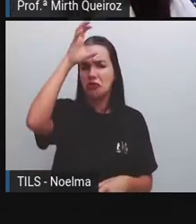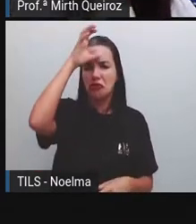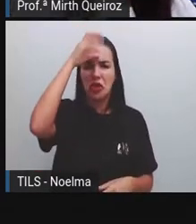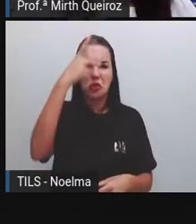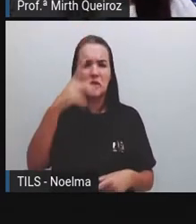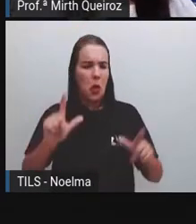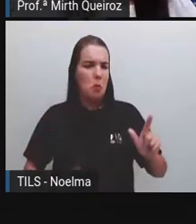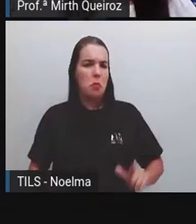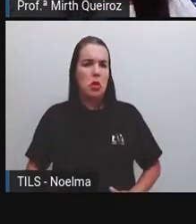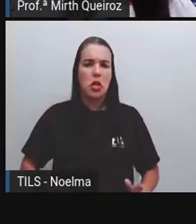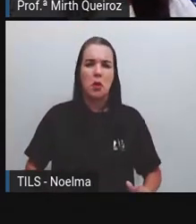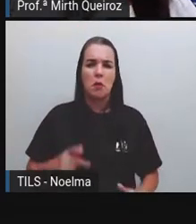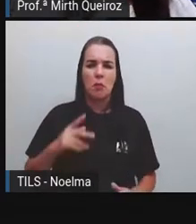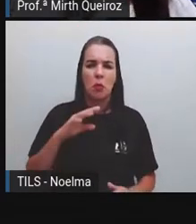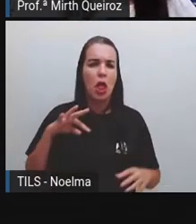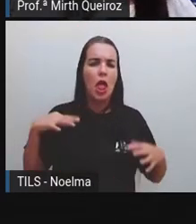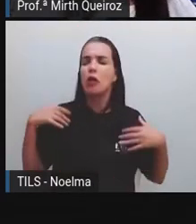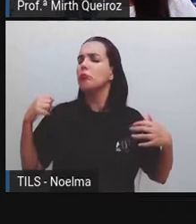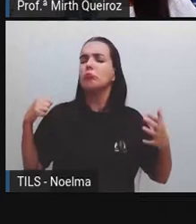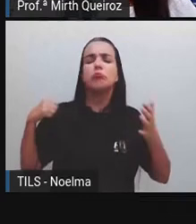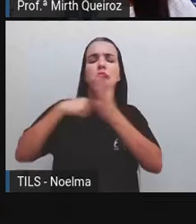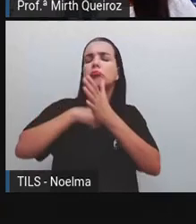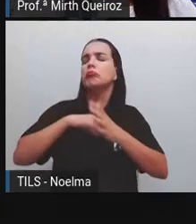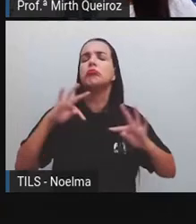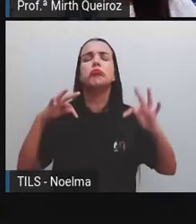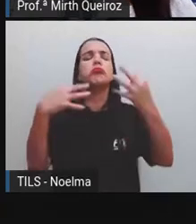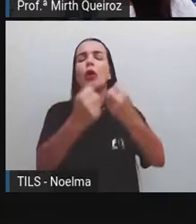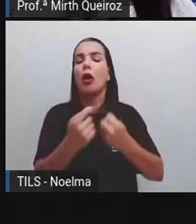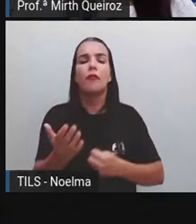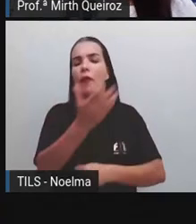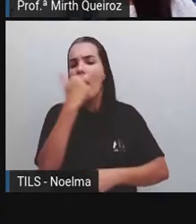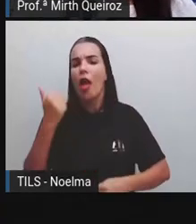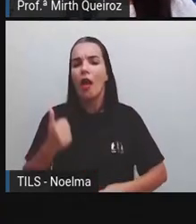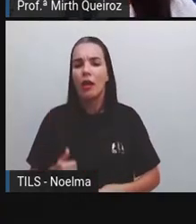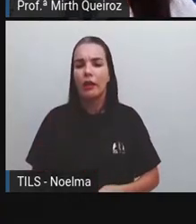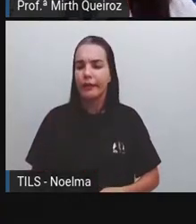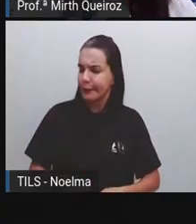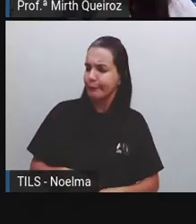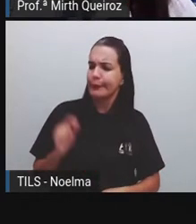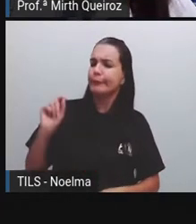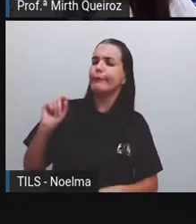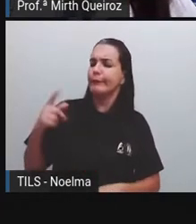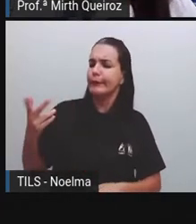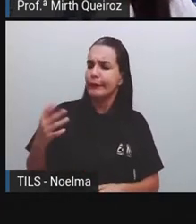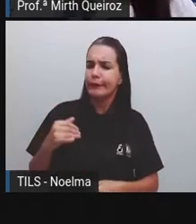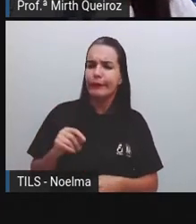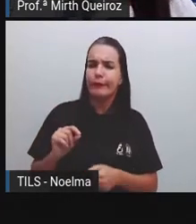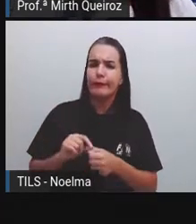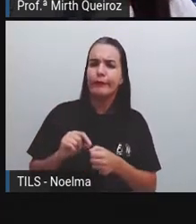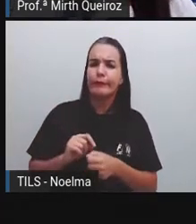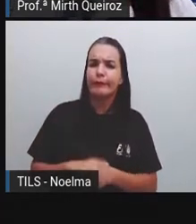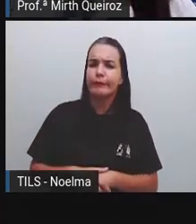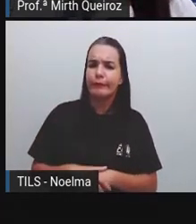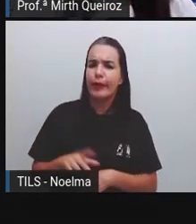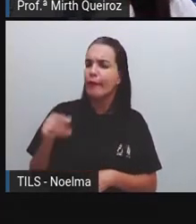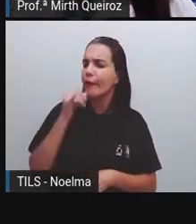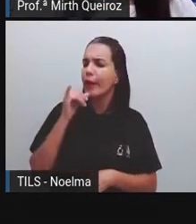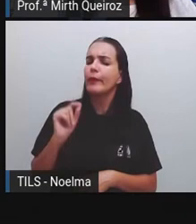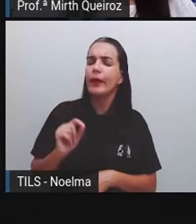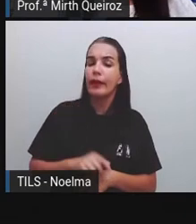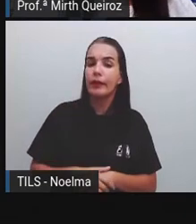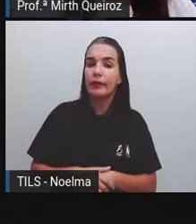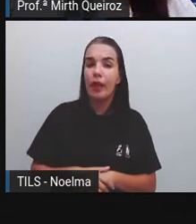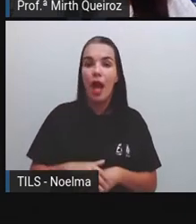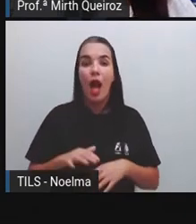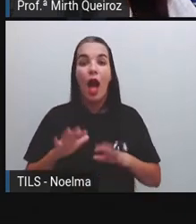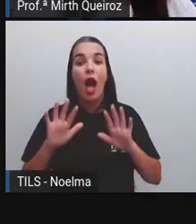seu primo, e dou conta de todos. E daí? O que foi que ela disse? Ah,